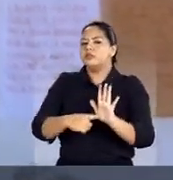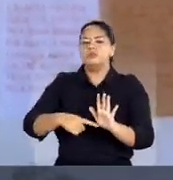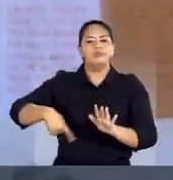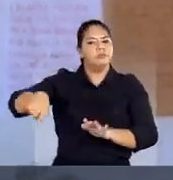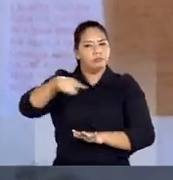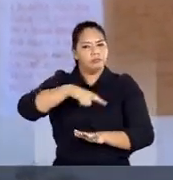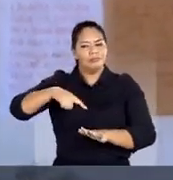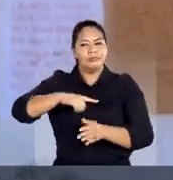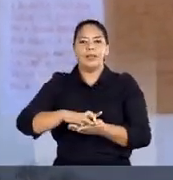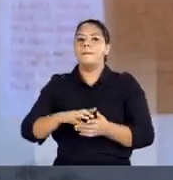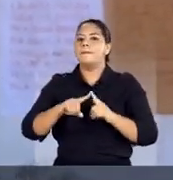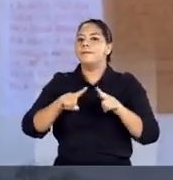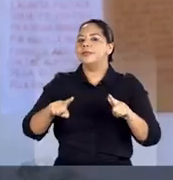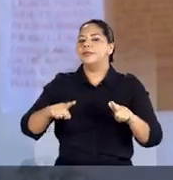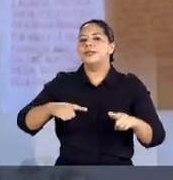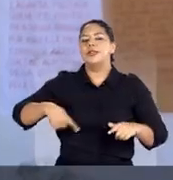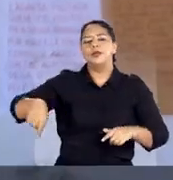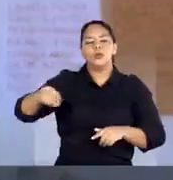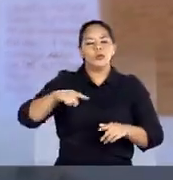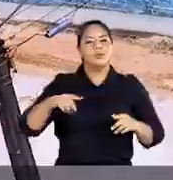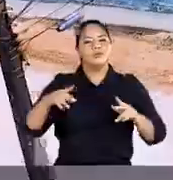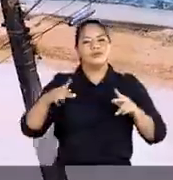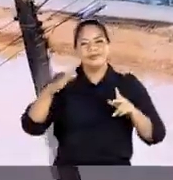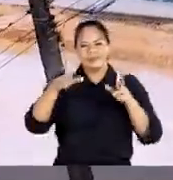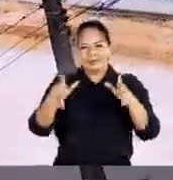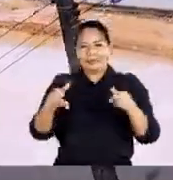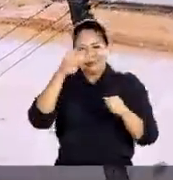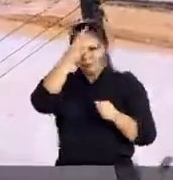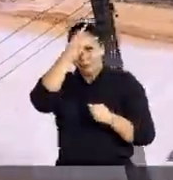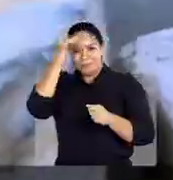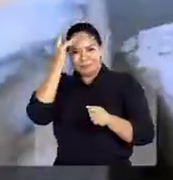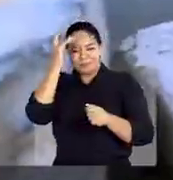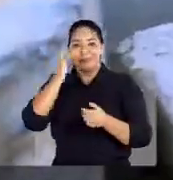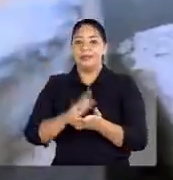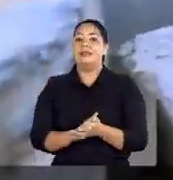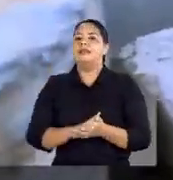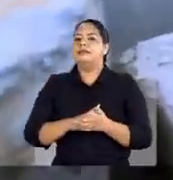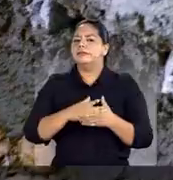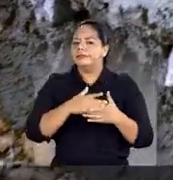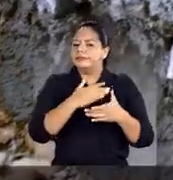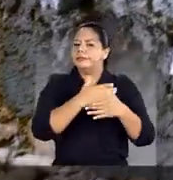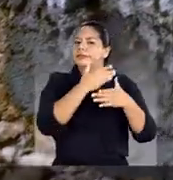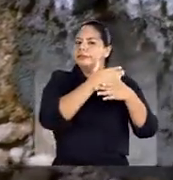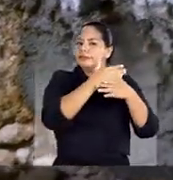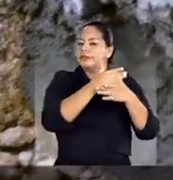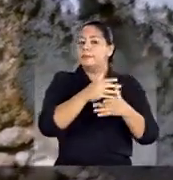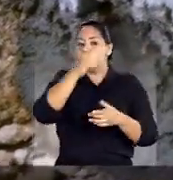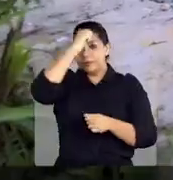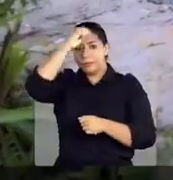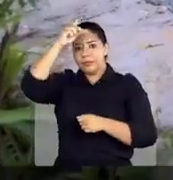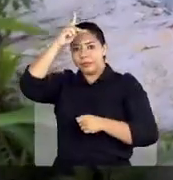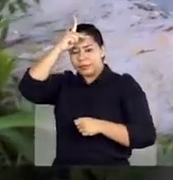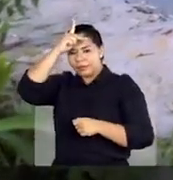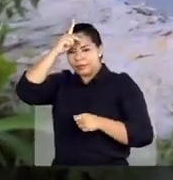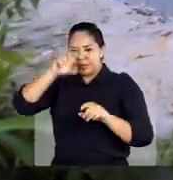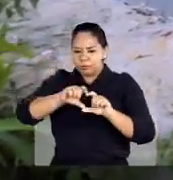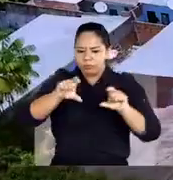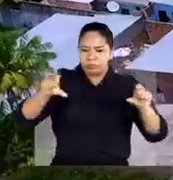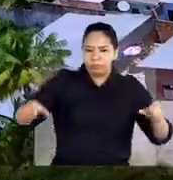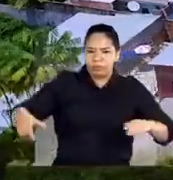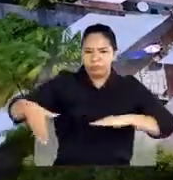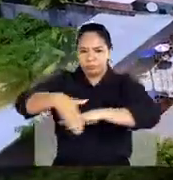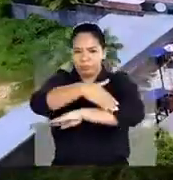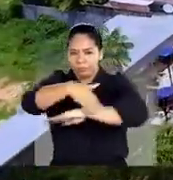só a gente, né? Mas pra todas as pessoas Seguindo o padrão de obras da Prefeitura Será feita a drenagem